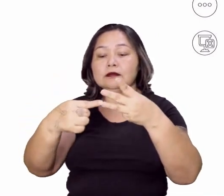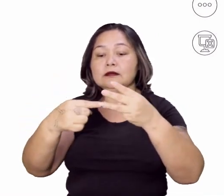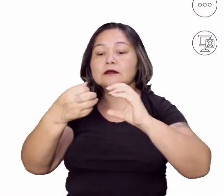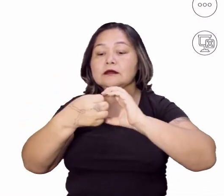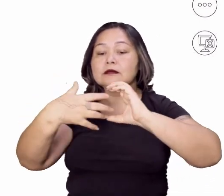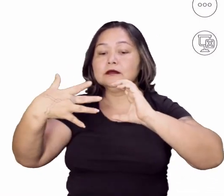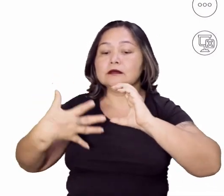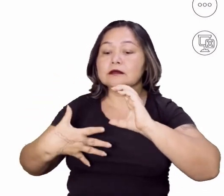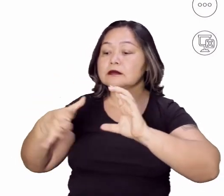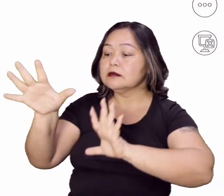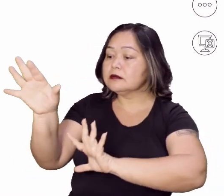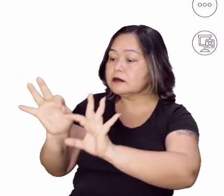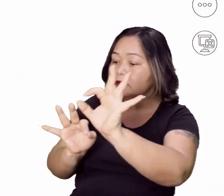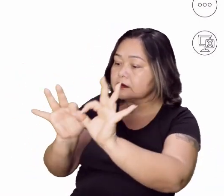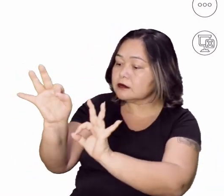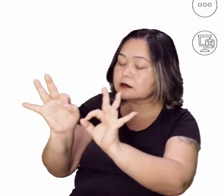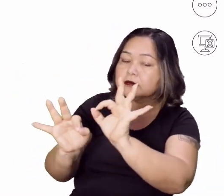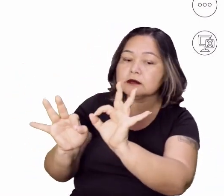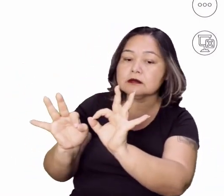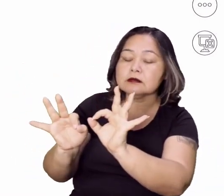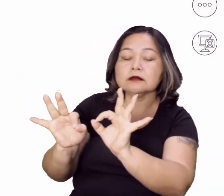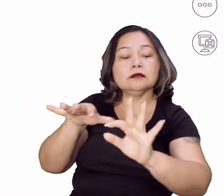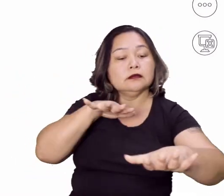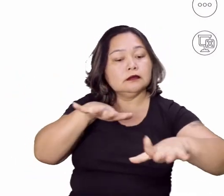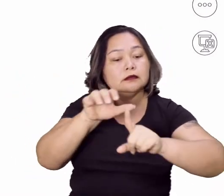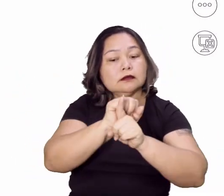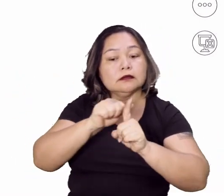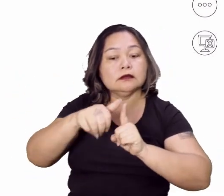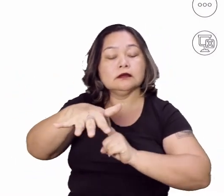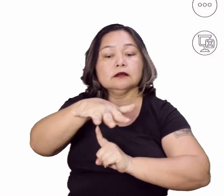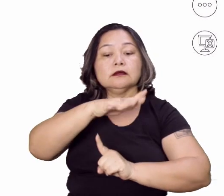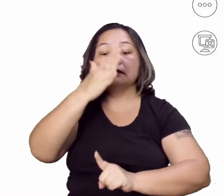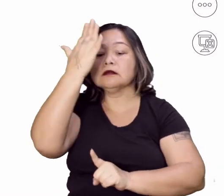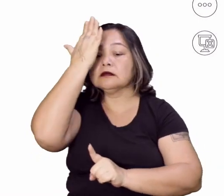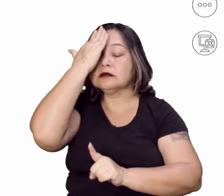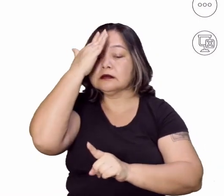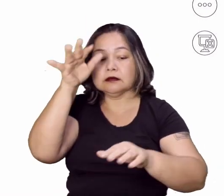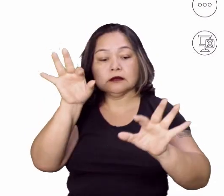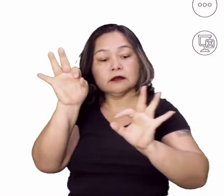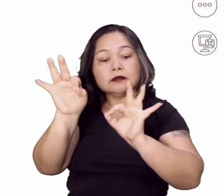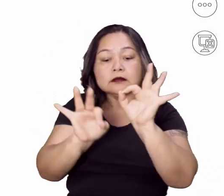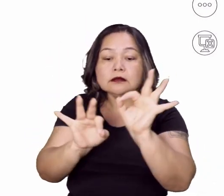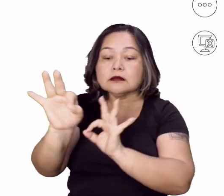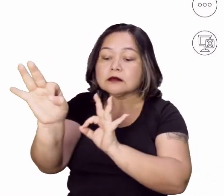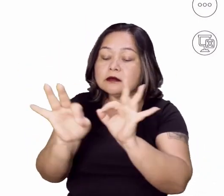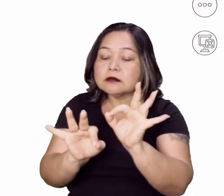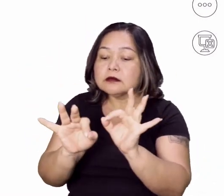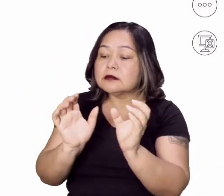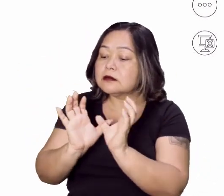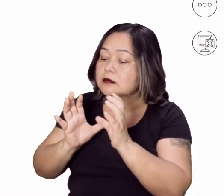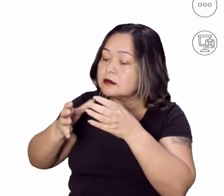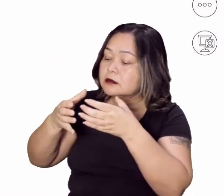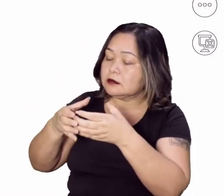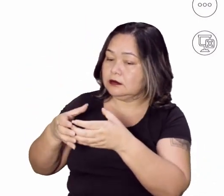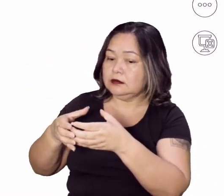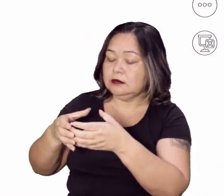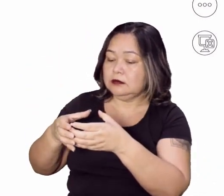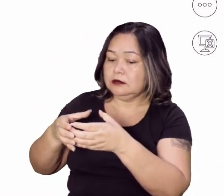organização. Então, um movimento social, ele tem que saber se organizar coletivamente,